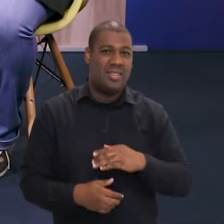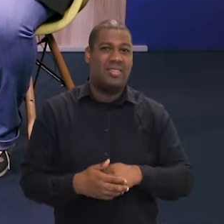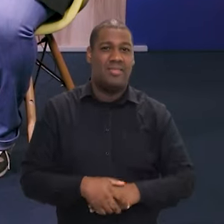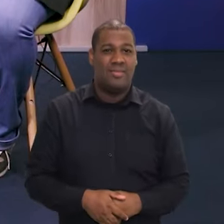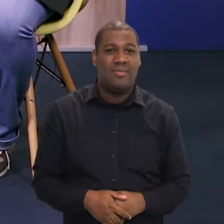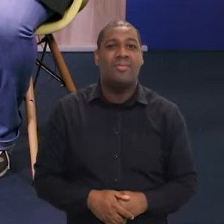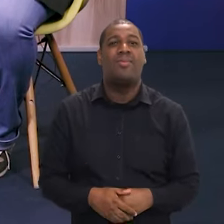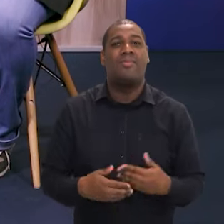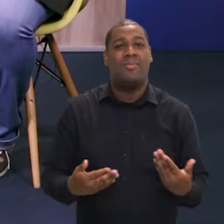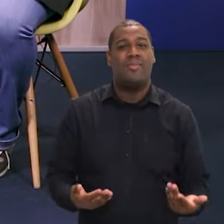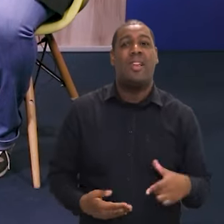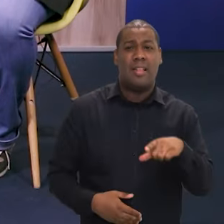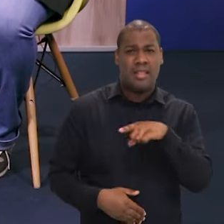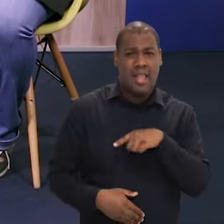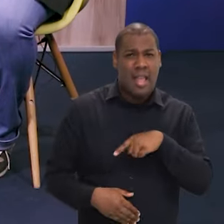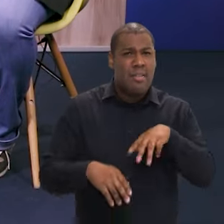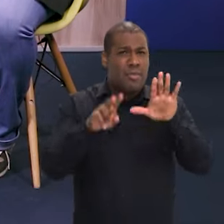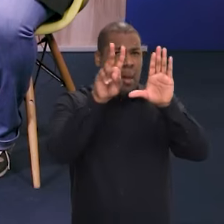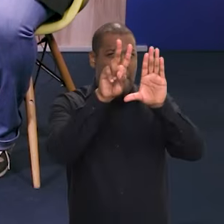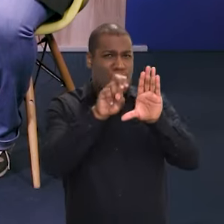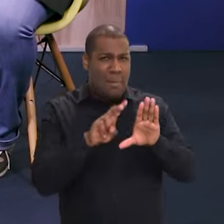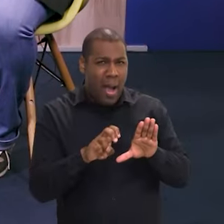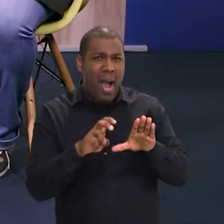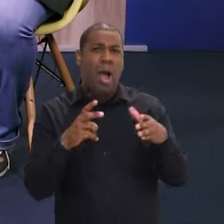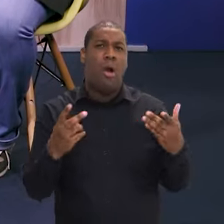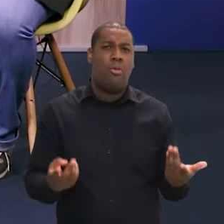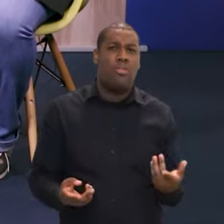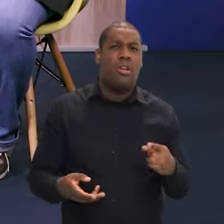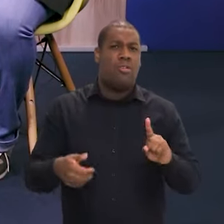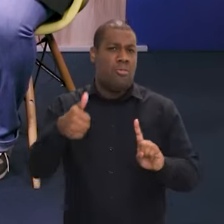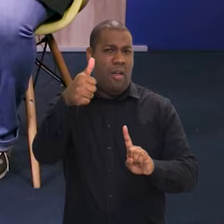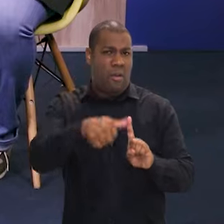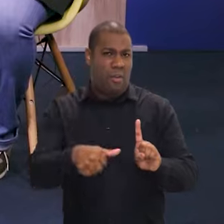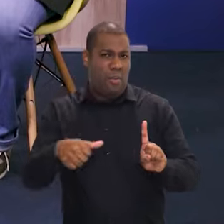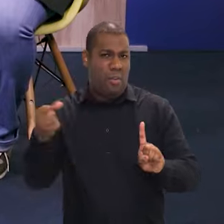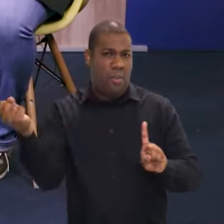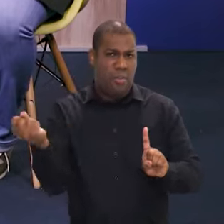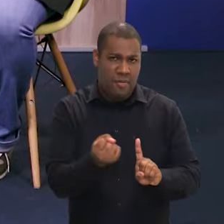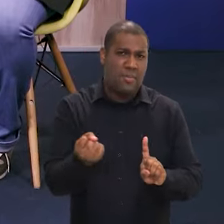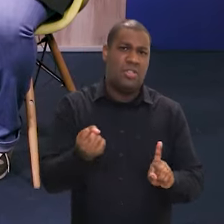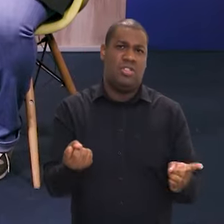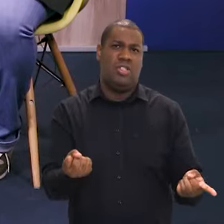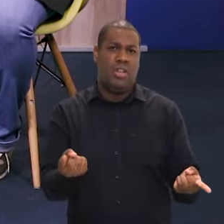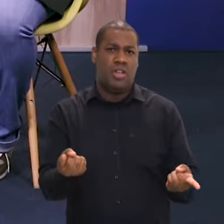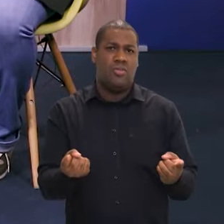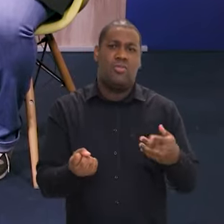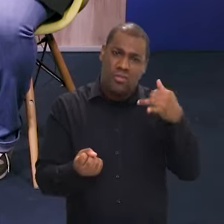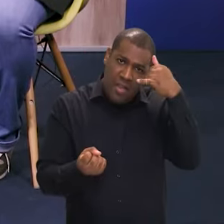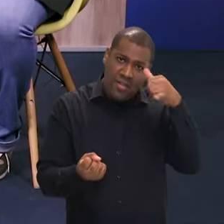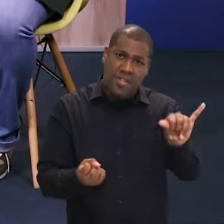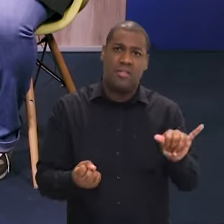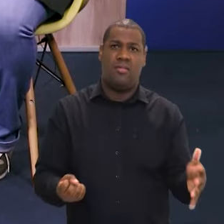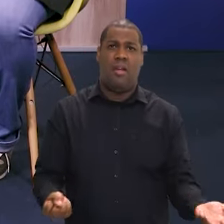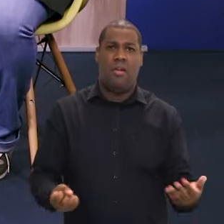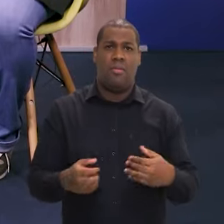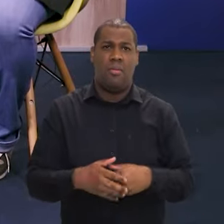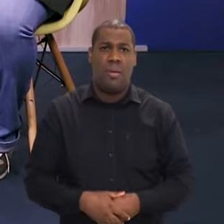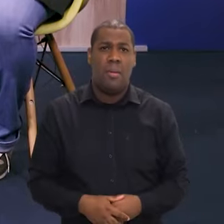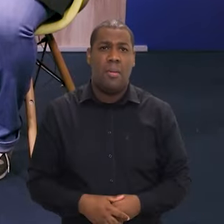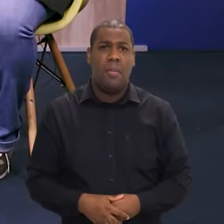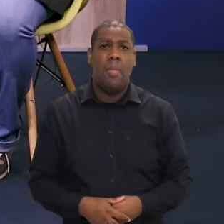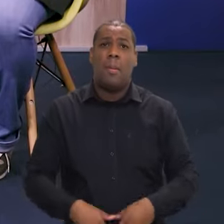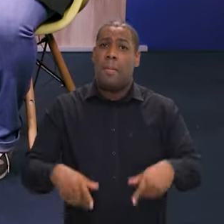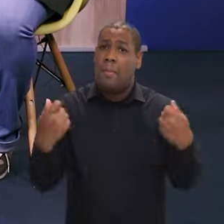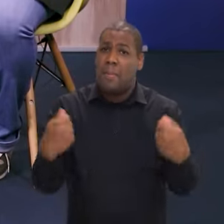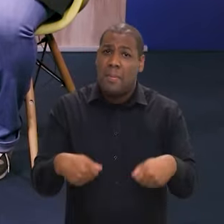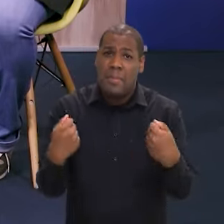pautas em relação a mulheres estão sendo tão discutidas, a questão do feminicídio, né? É bom a gente começar a